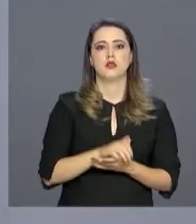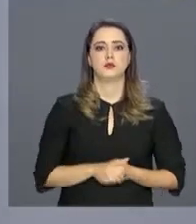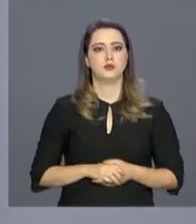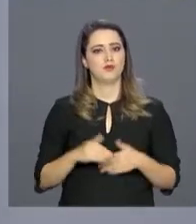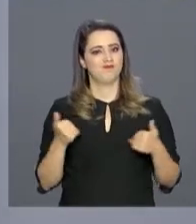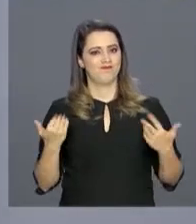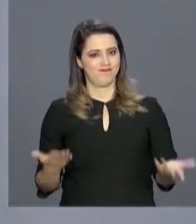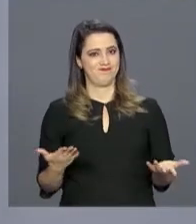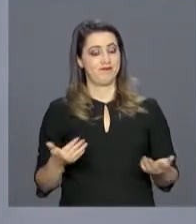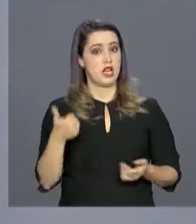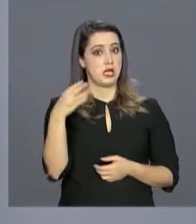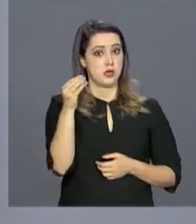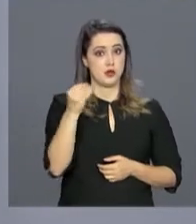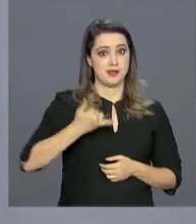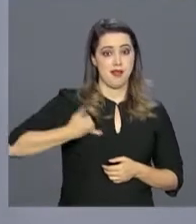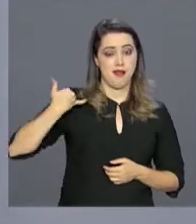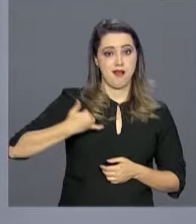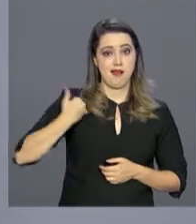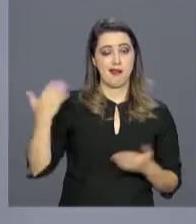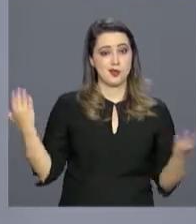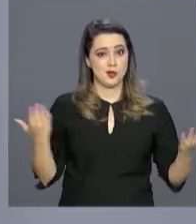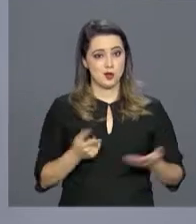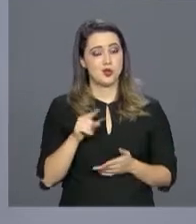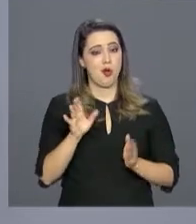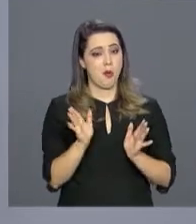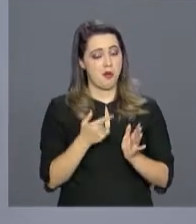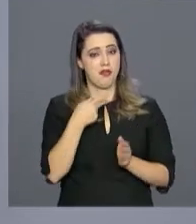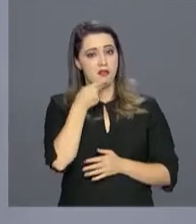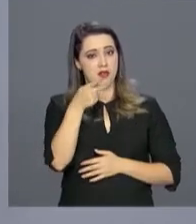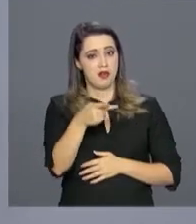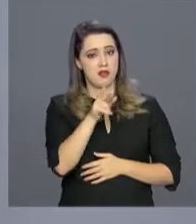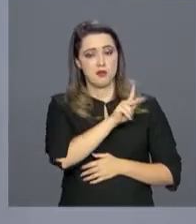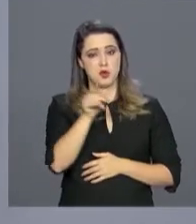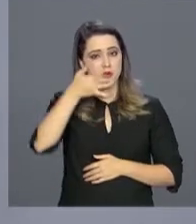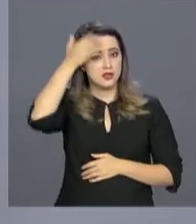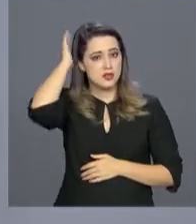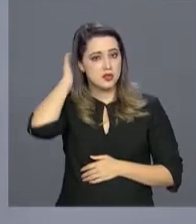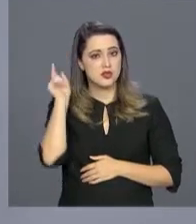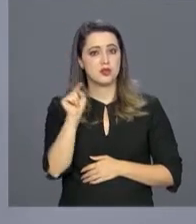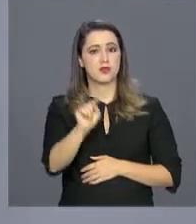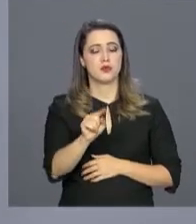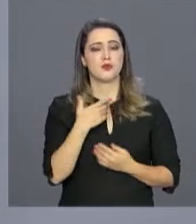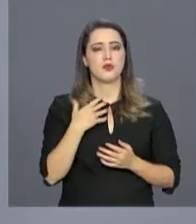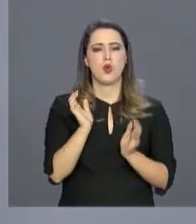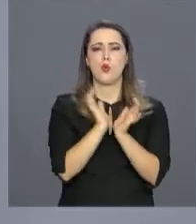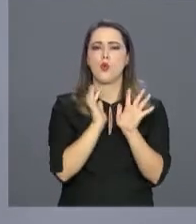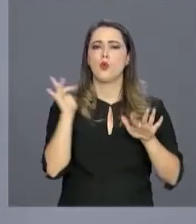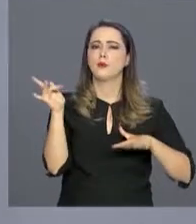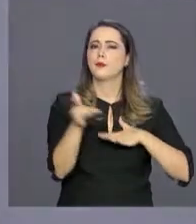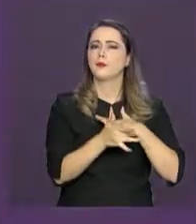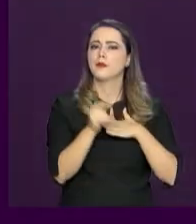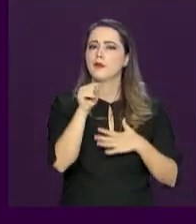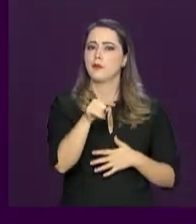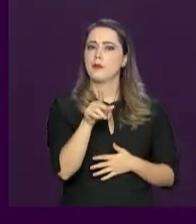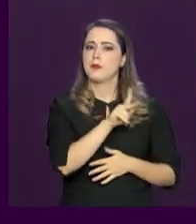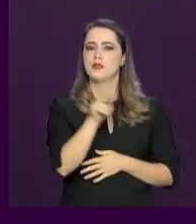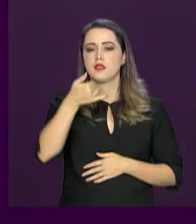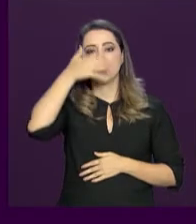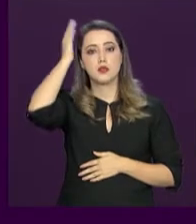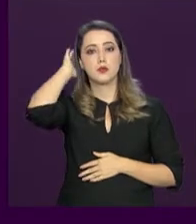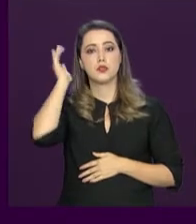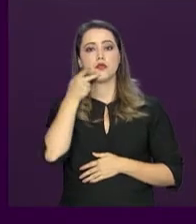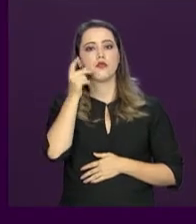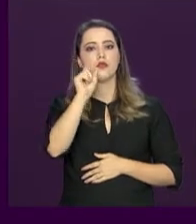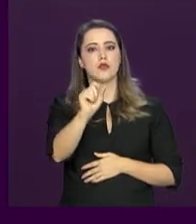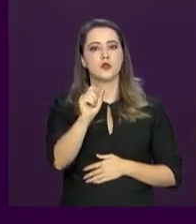anos que Nelson Mandela completaria hoje também foram citados pelo presidente Michel Temer em uma rede social. O presidente Temer